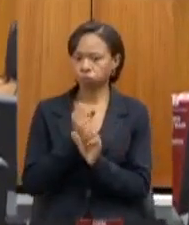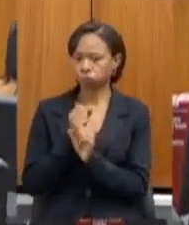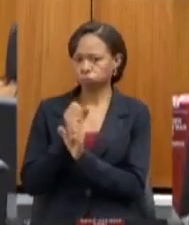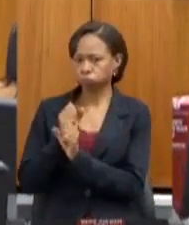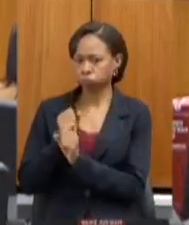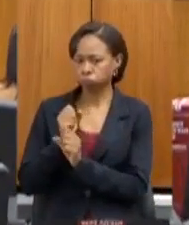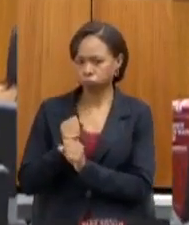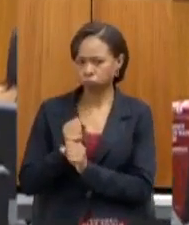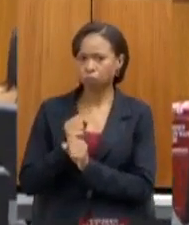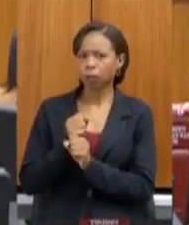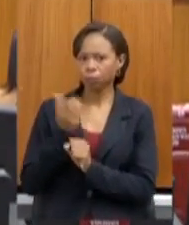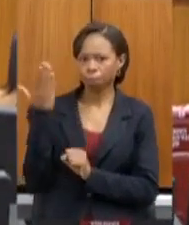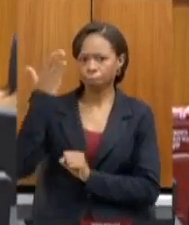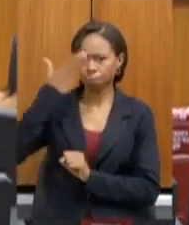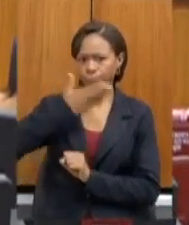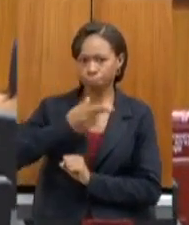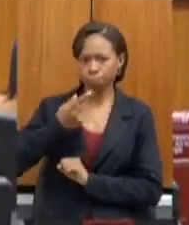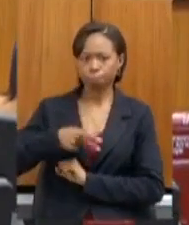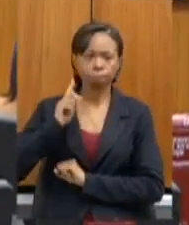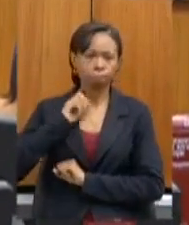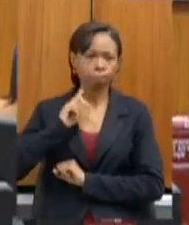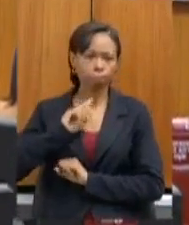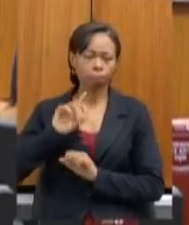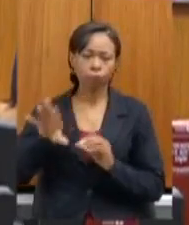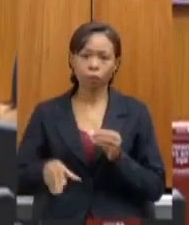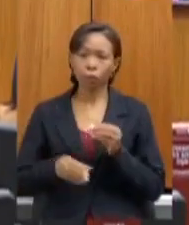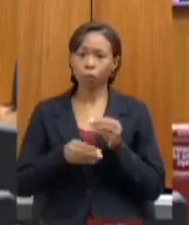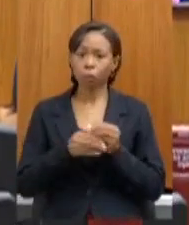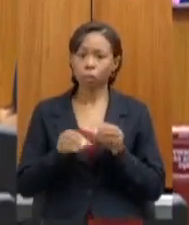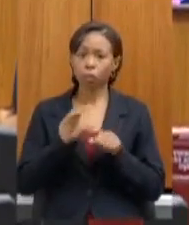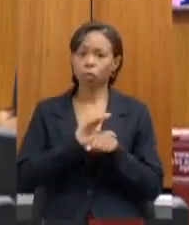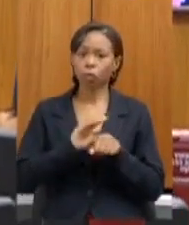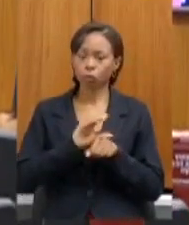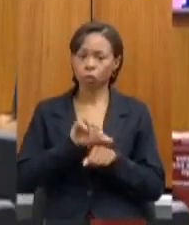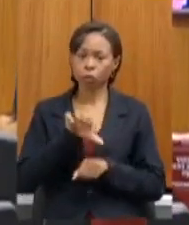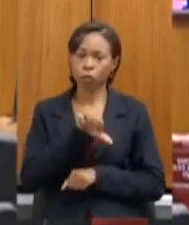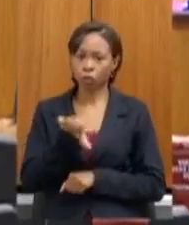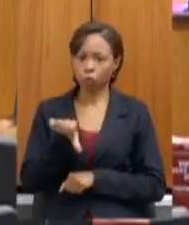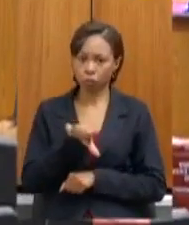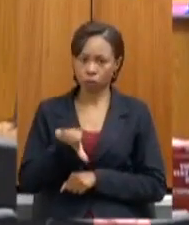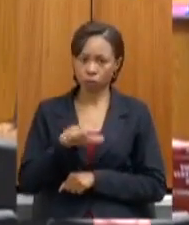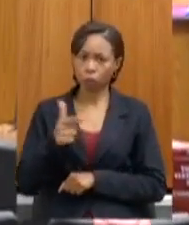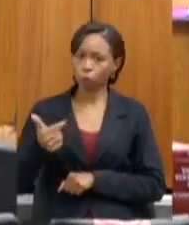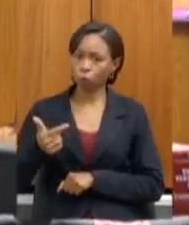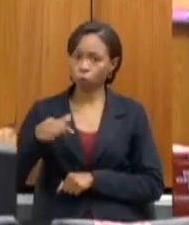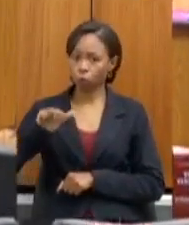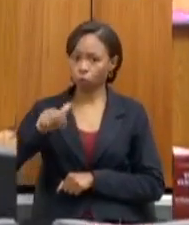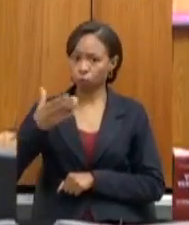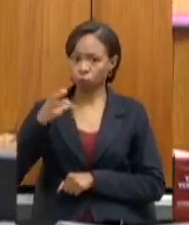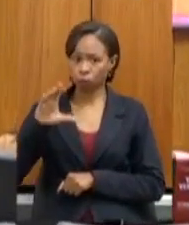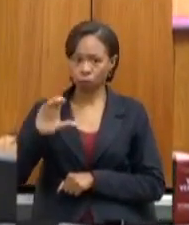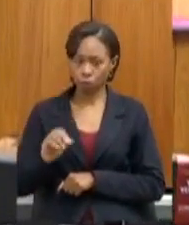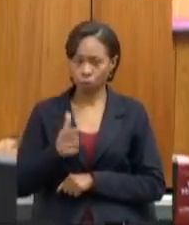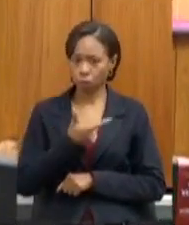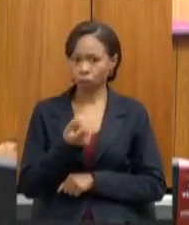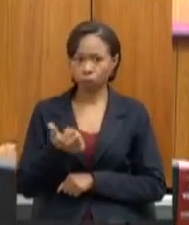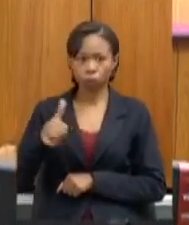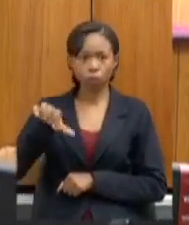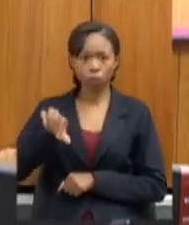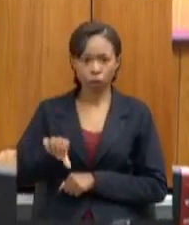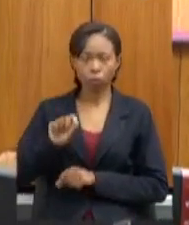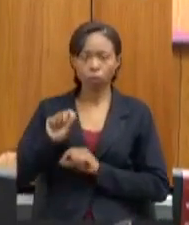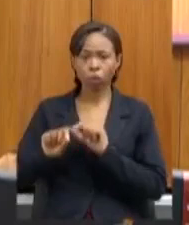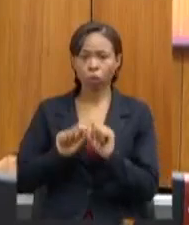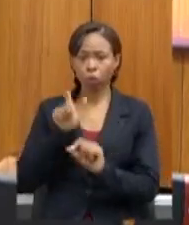Gerais, pela emenda à Constituição do Estado 99, de 12 de março de 2019. Por ele, os secretários de